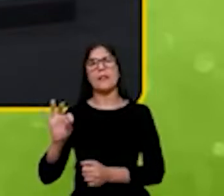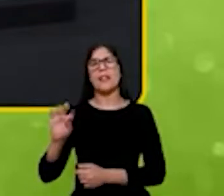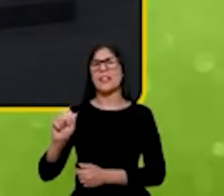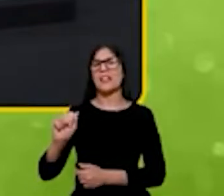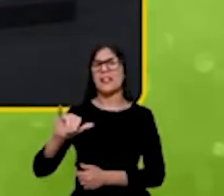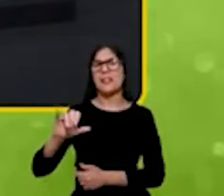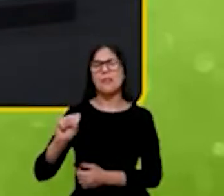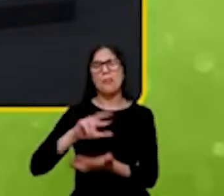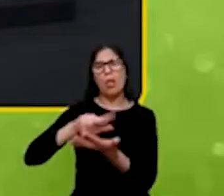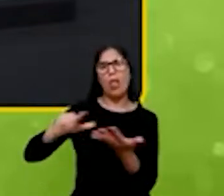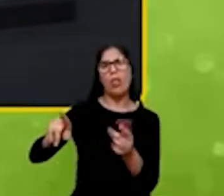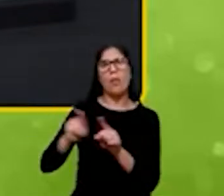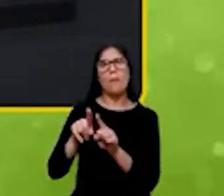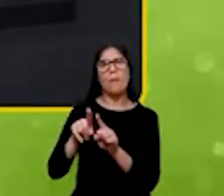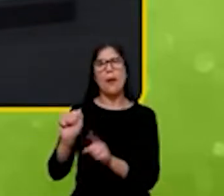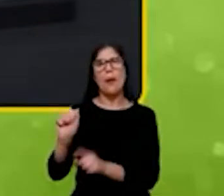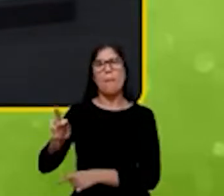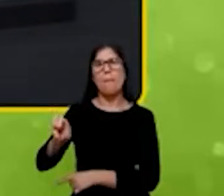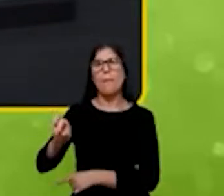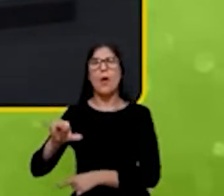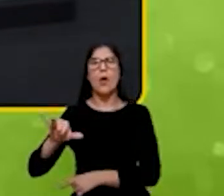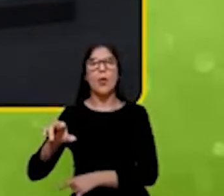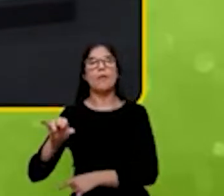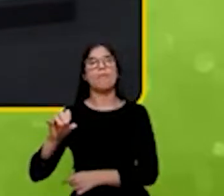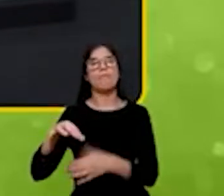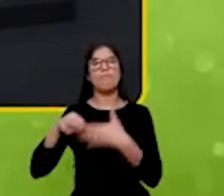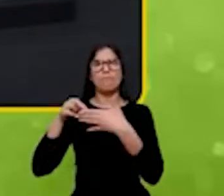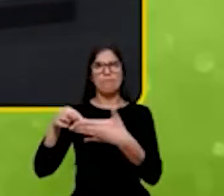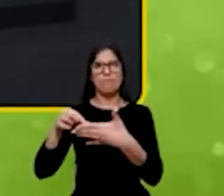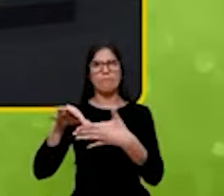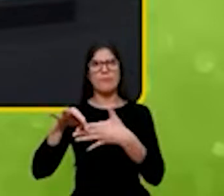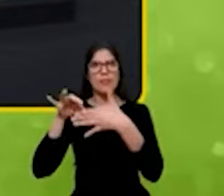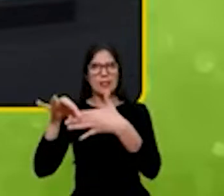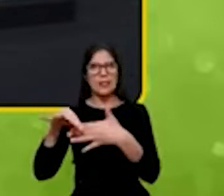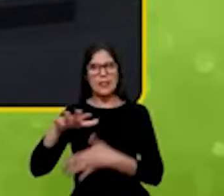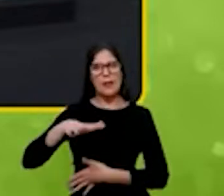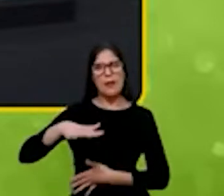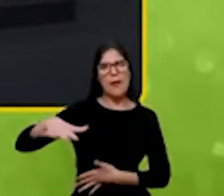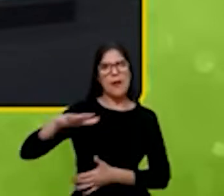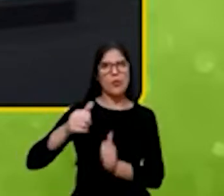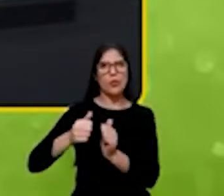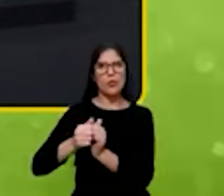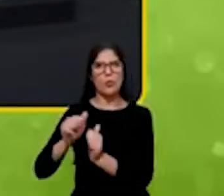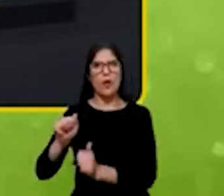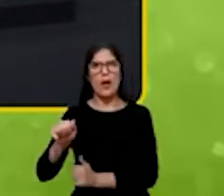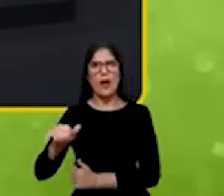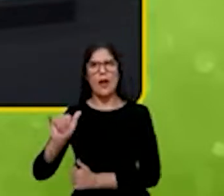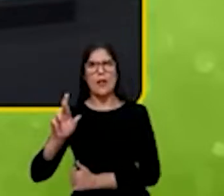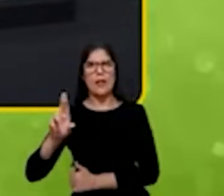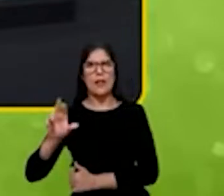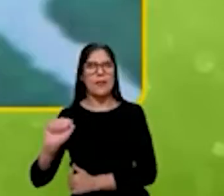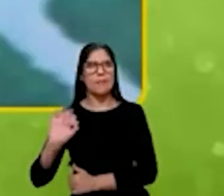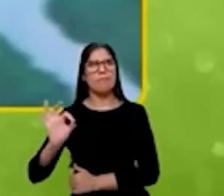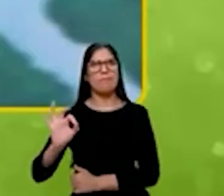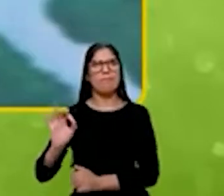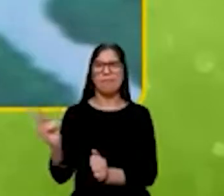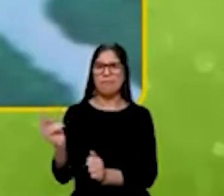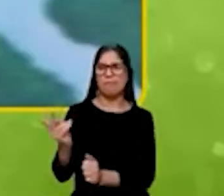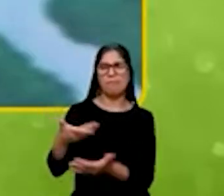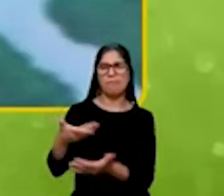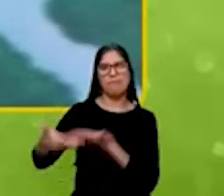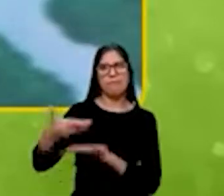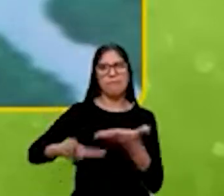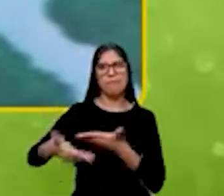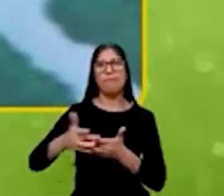aqui com a Mauri, liderando o consórcio da Artemisia, junto com a Aira e Liga Ventures. E fazendo essa plataforma de